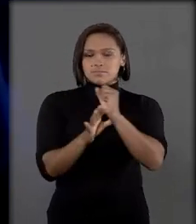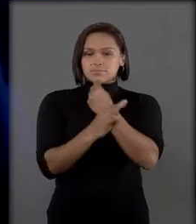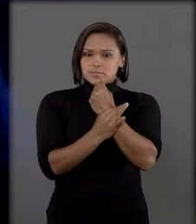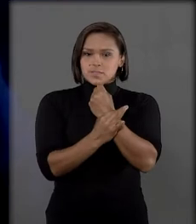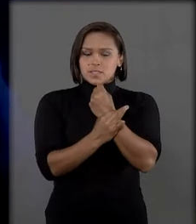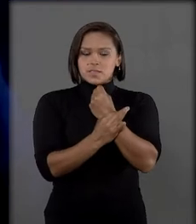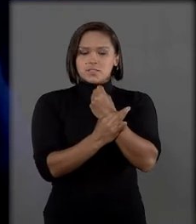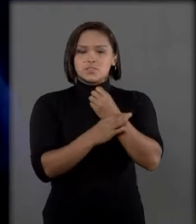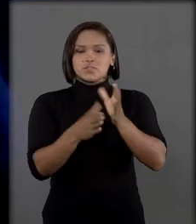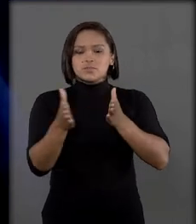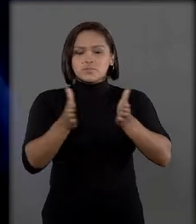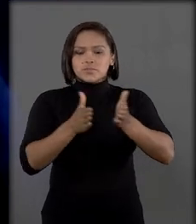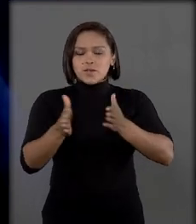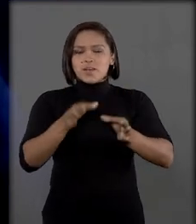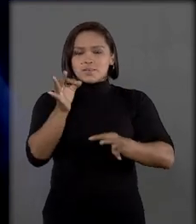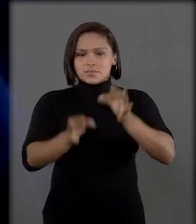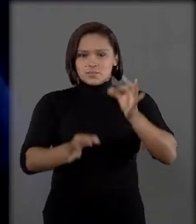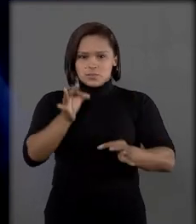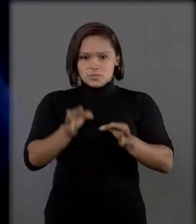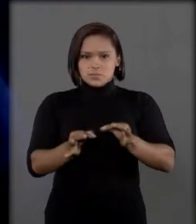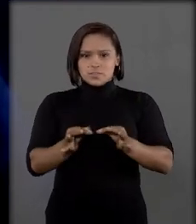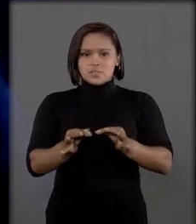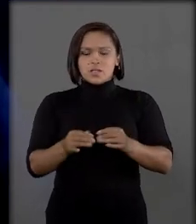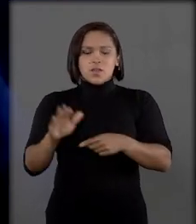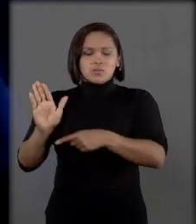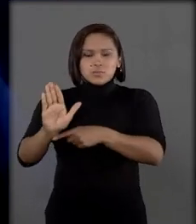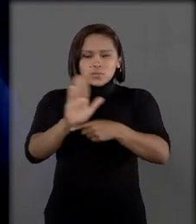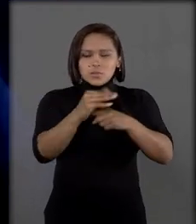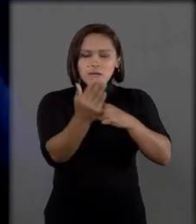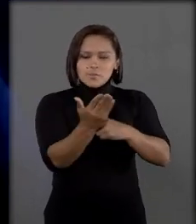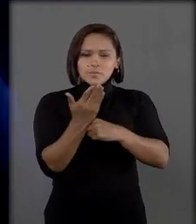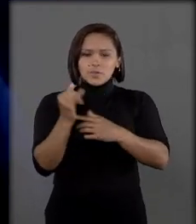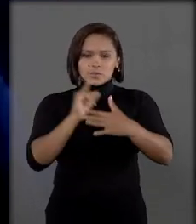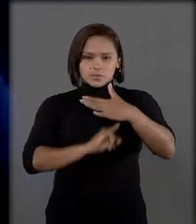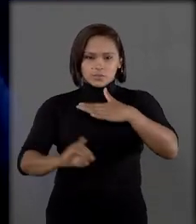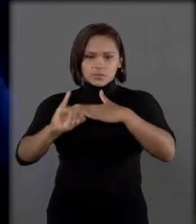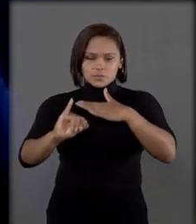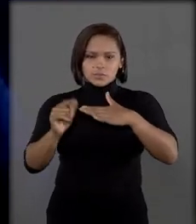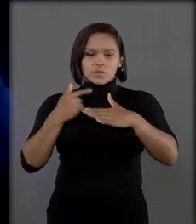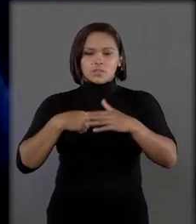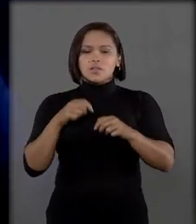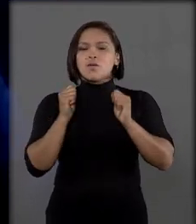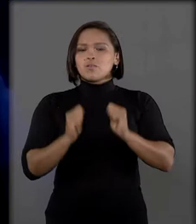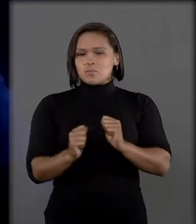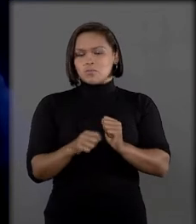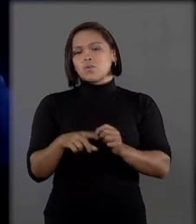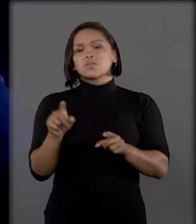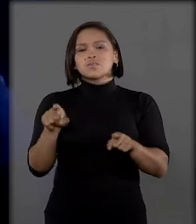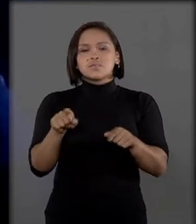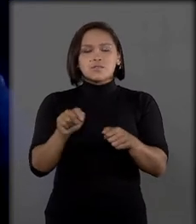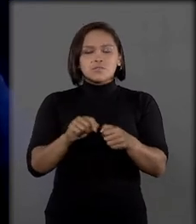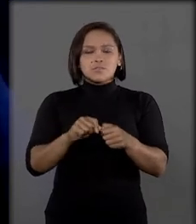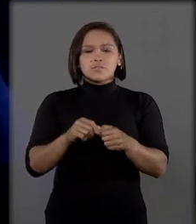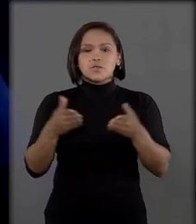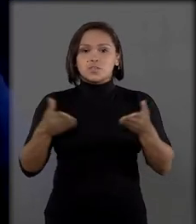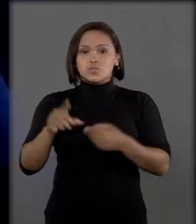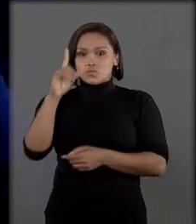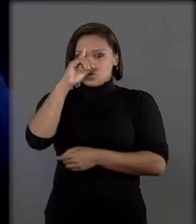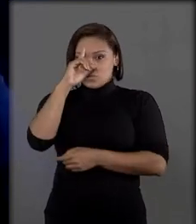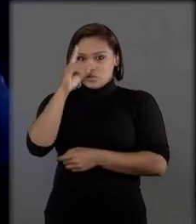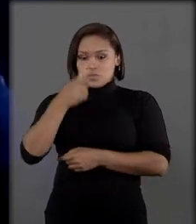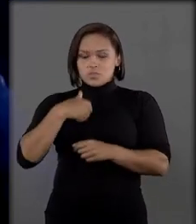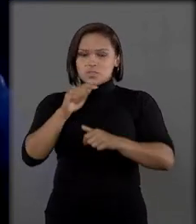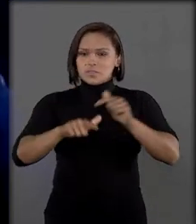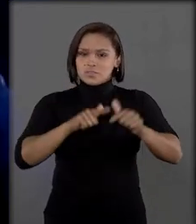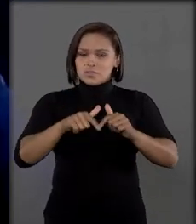o acesso à justiça. Com a colaboração institucional, promovida pelo instrumento celebrado nesta data, essa